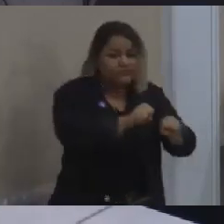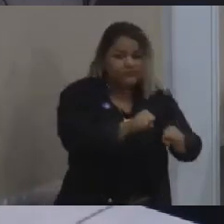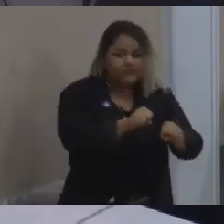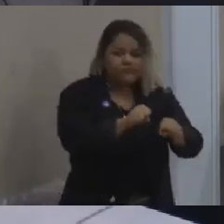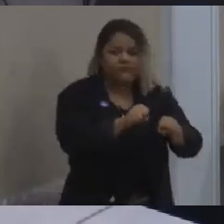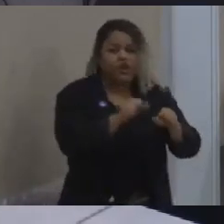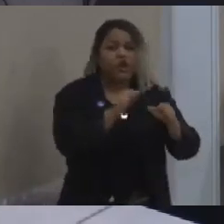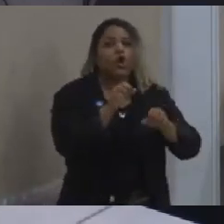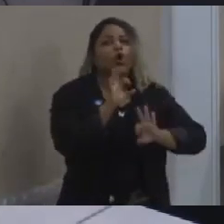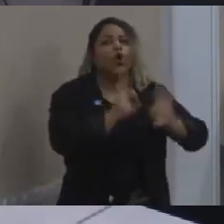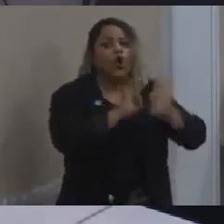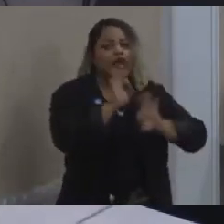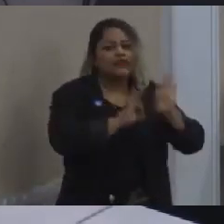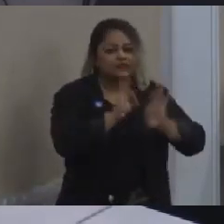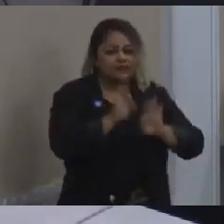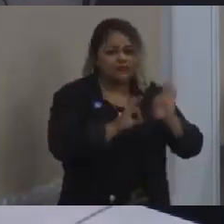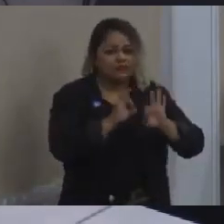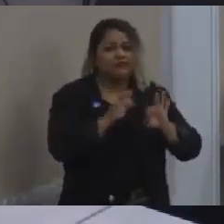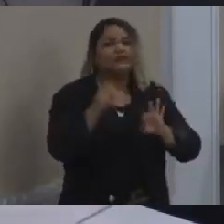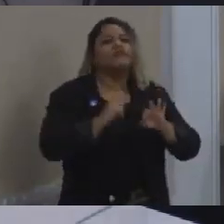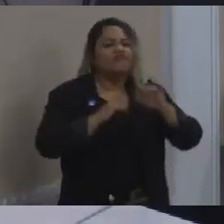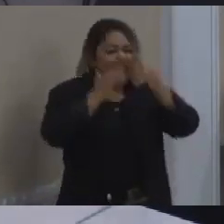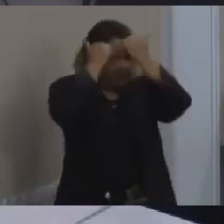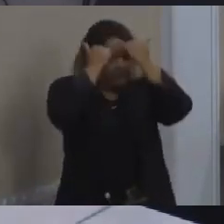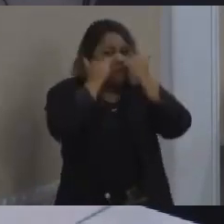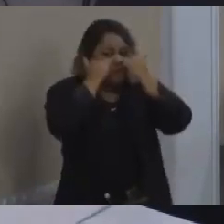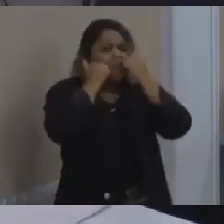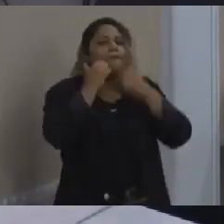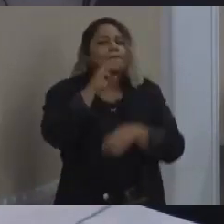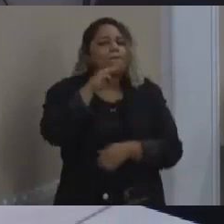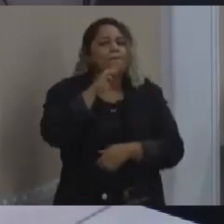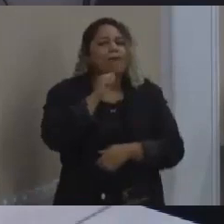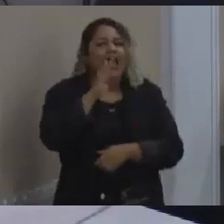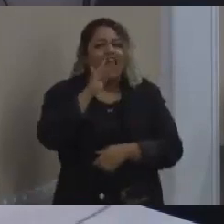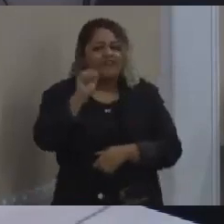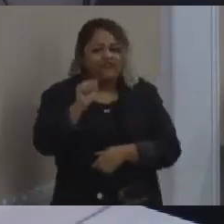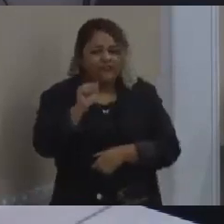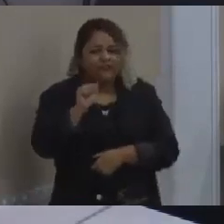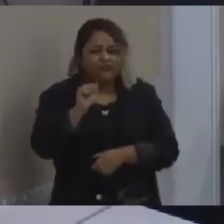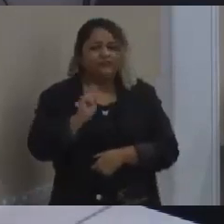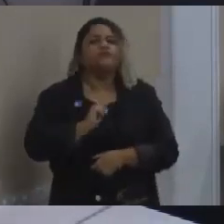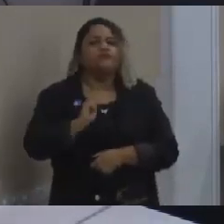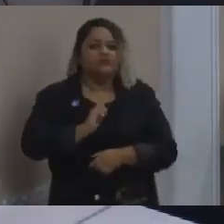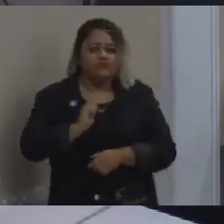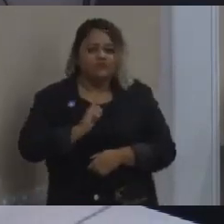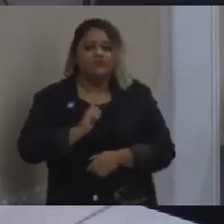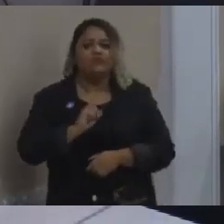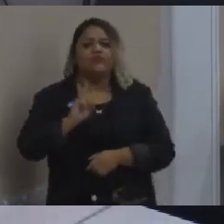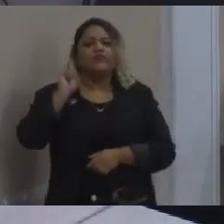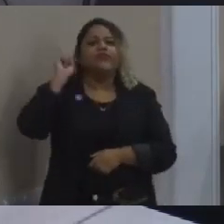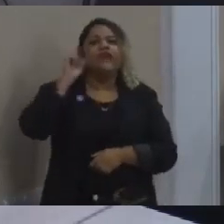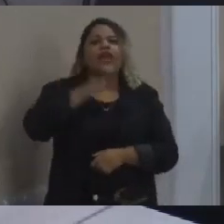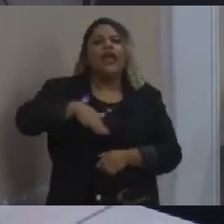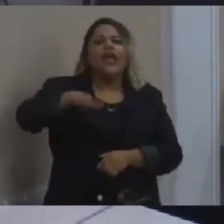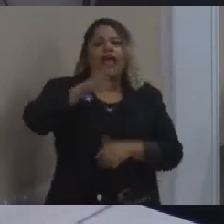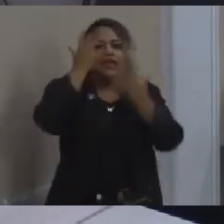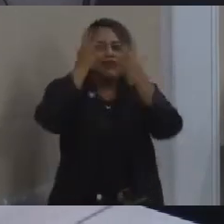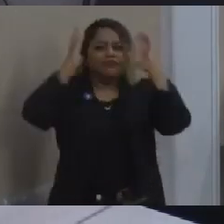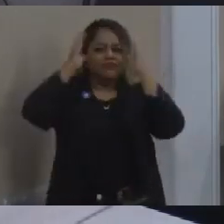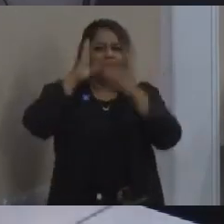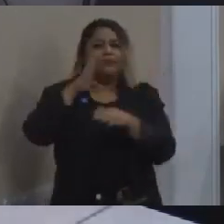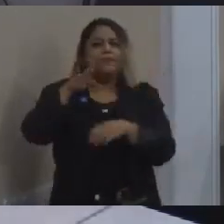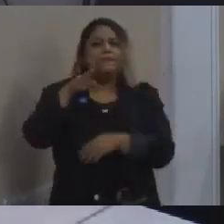máfia de ocupação aqui nessa cidade. Estão lá, desmatando o Parque Jacques Custot, na região ali do Betânia,